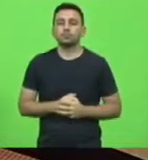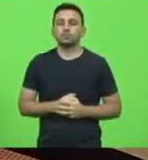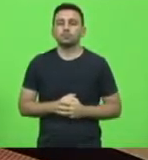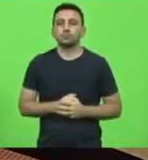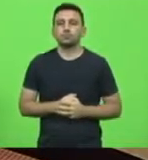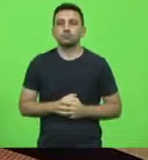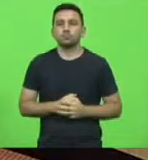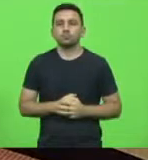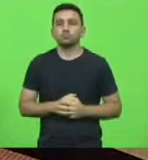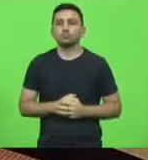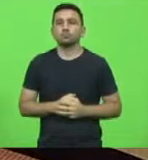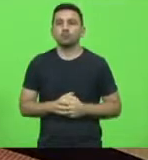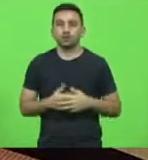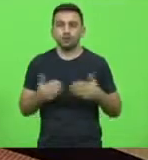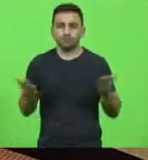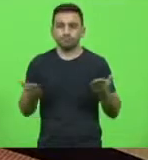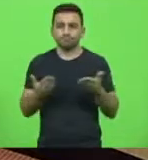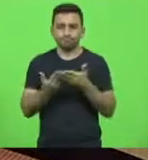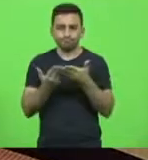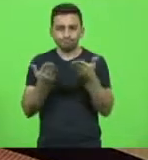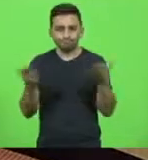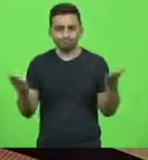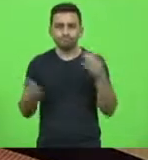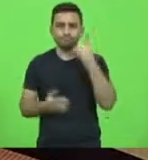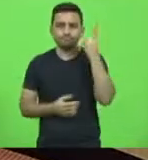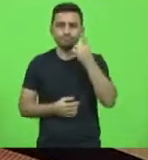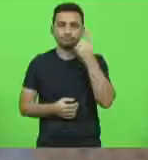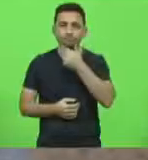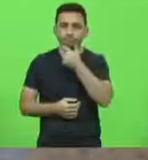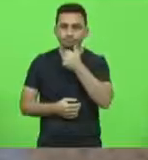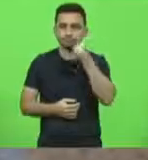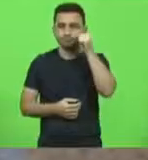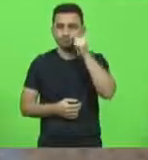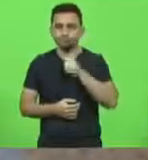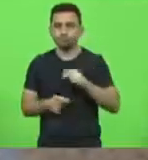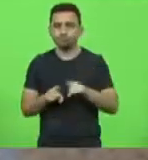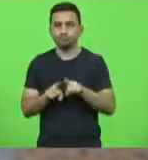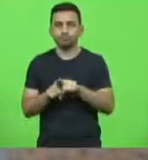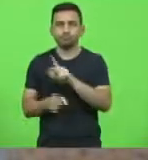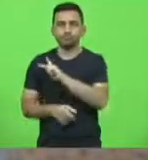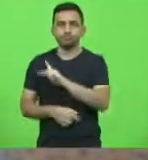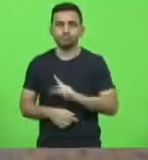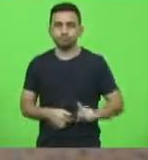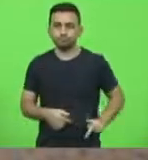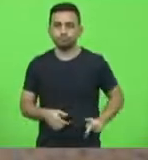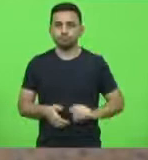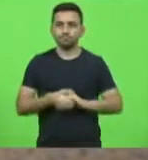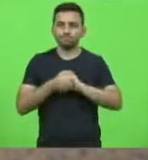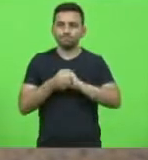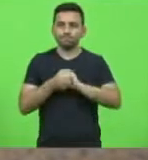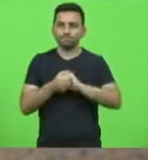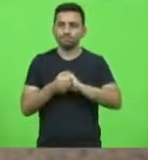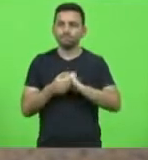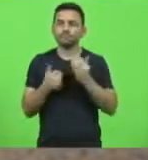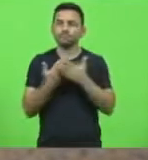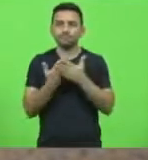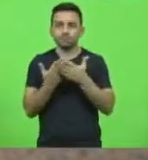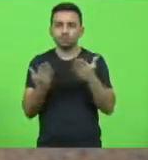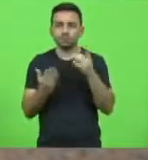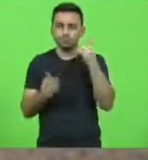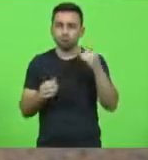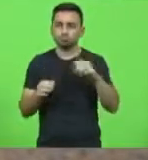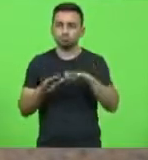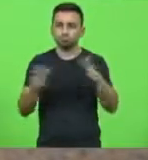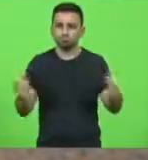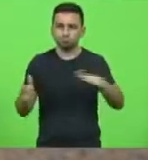Senhoras deputadas, senhores deputados, senhor presidente, ao lhe cumprimentar, cumprimento também os senhores deputados, membros da mesa,